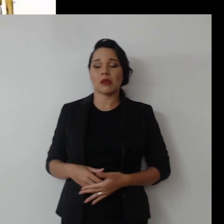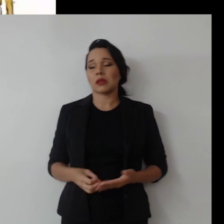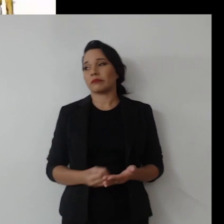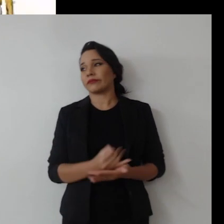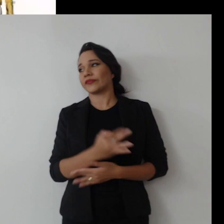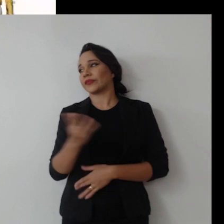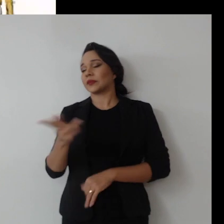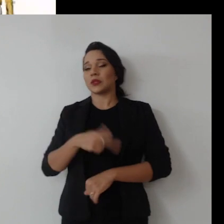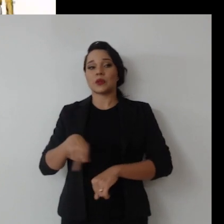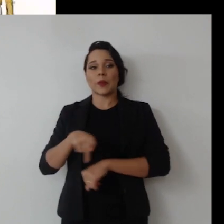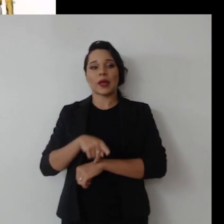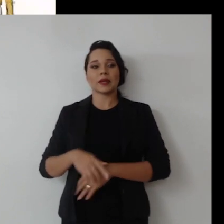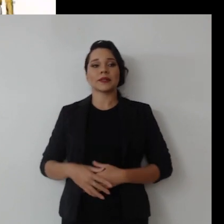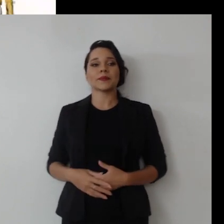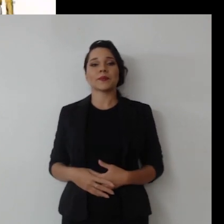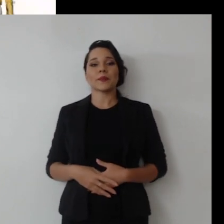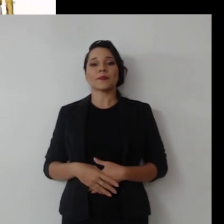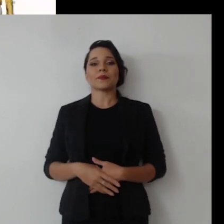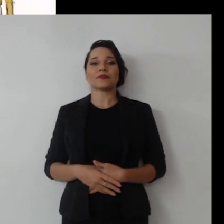centenas de países